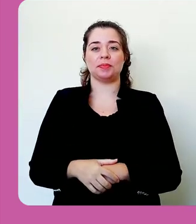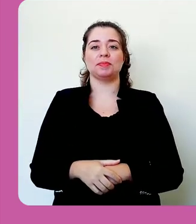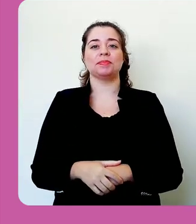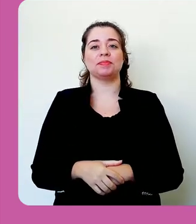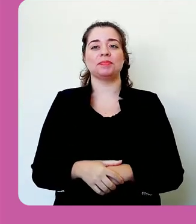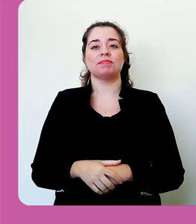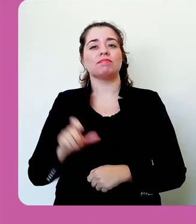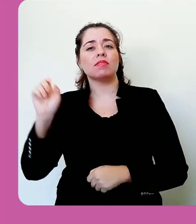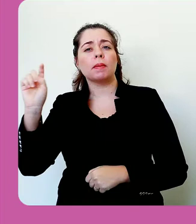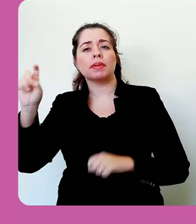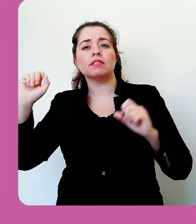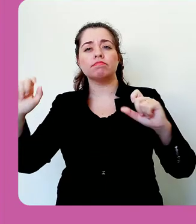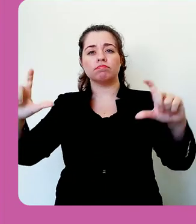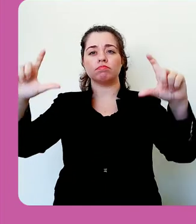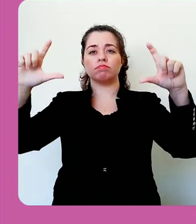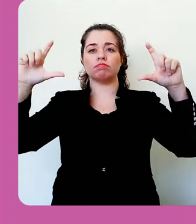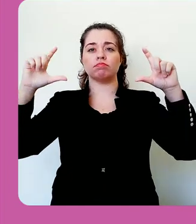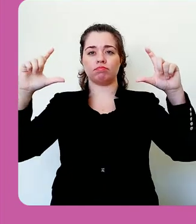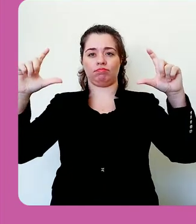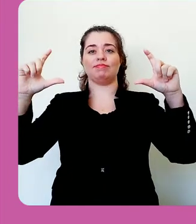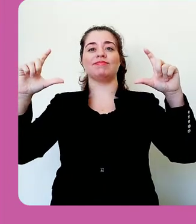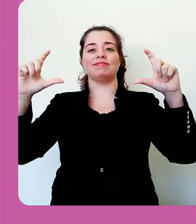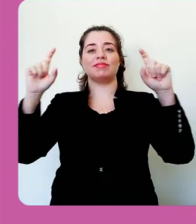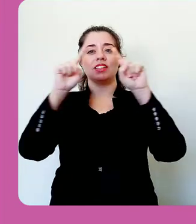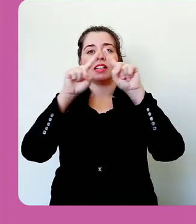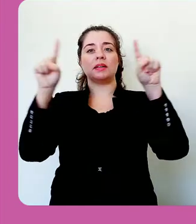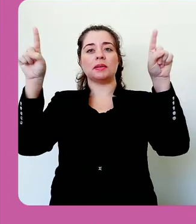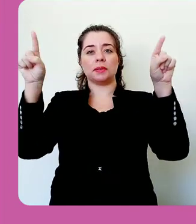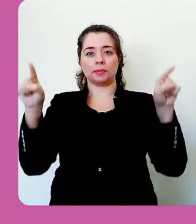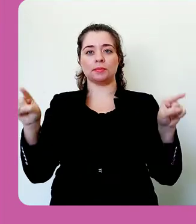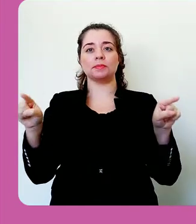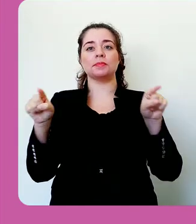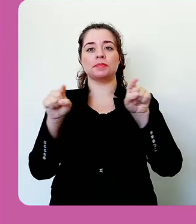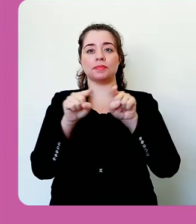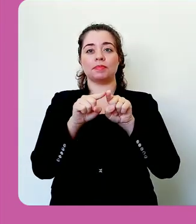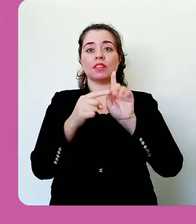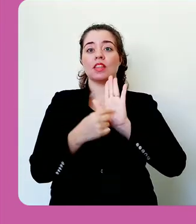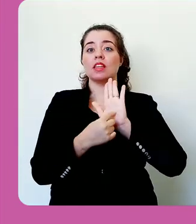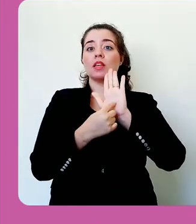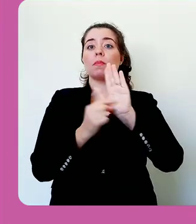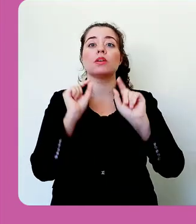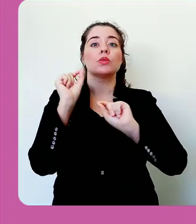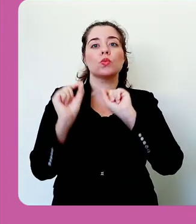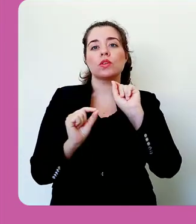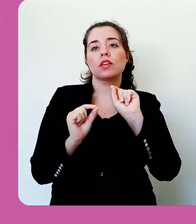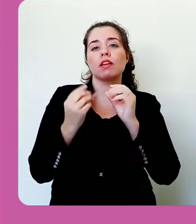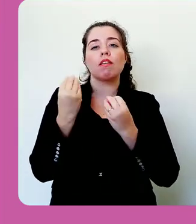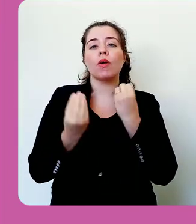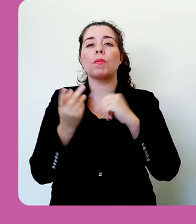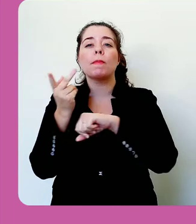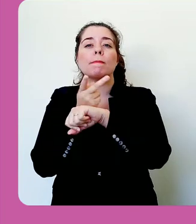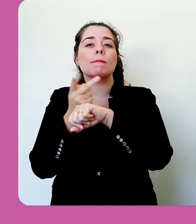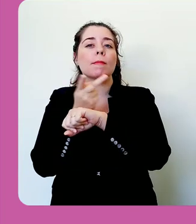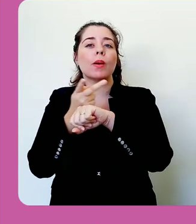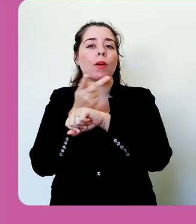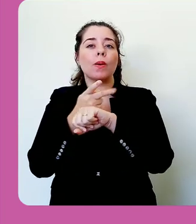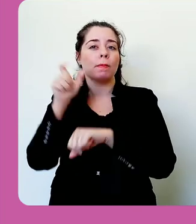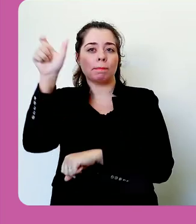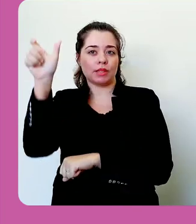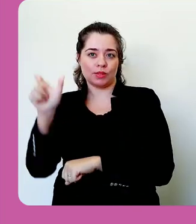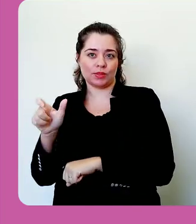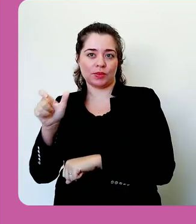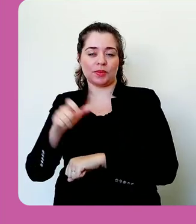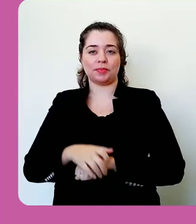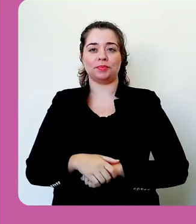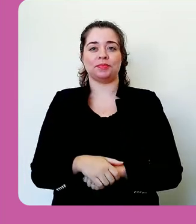usuários. Ao clicar em inscrever usuários, aparece então um modal em que eu posso fazer a